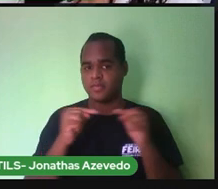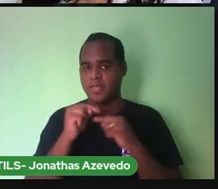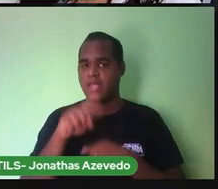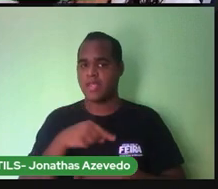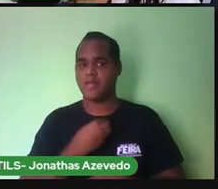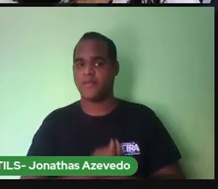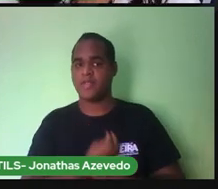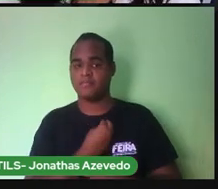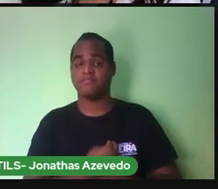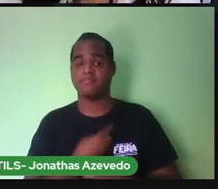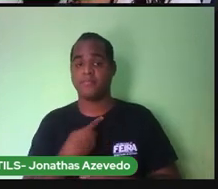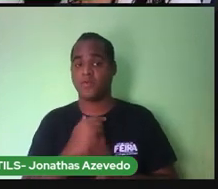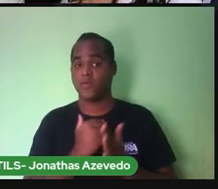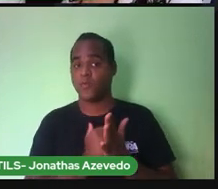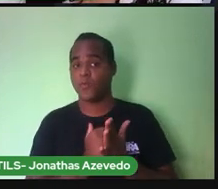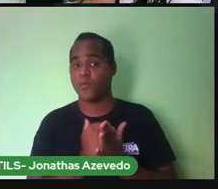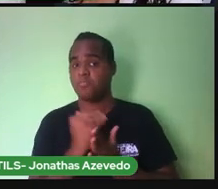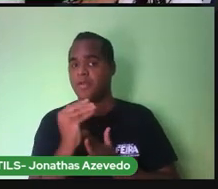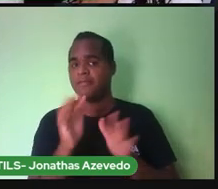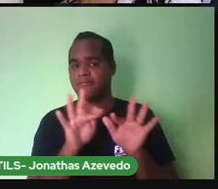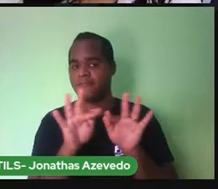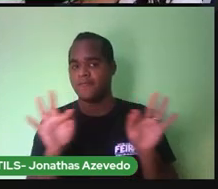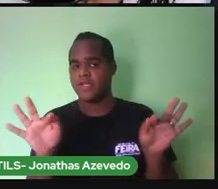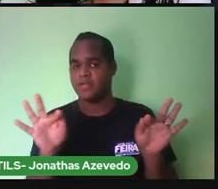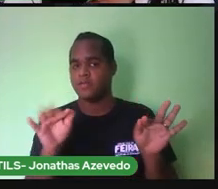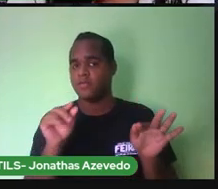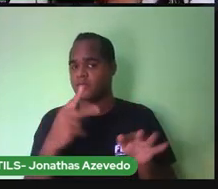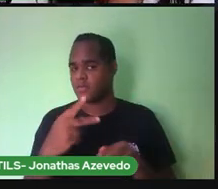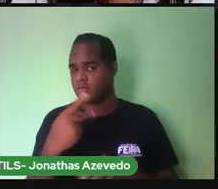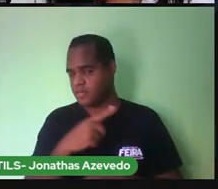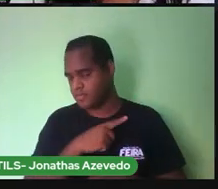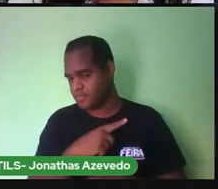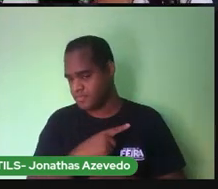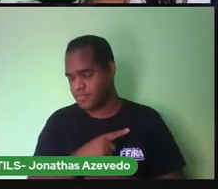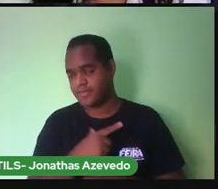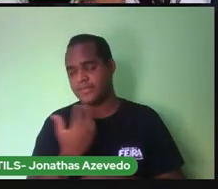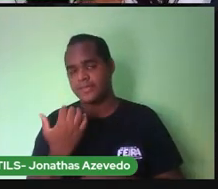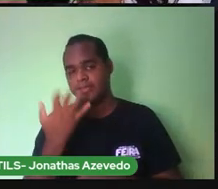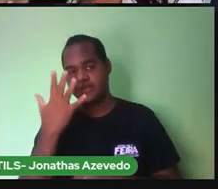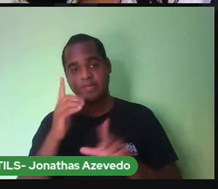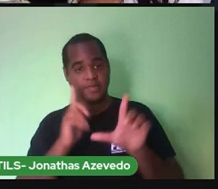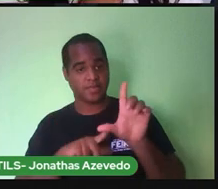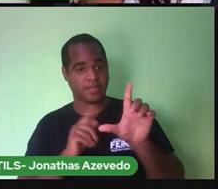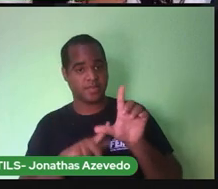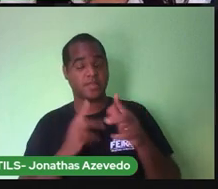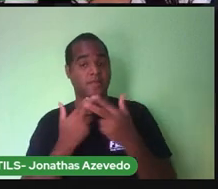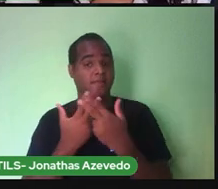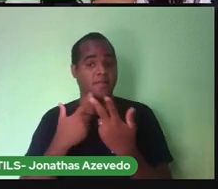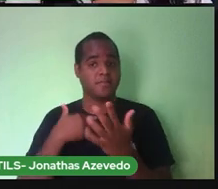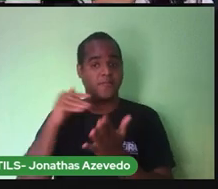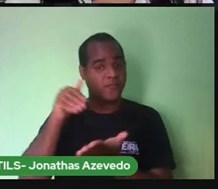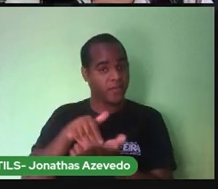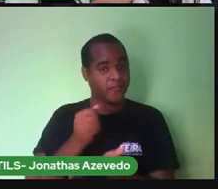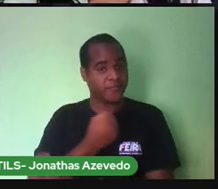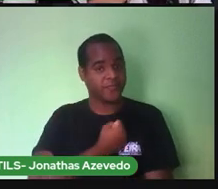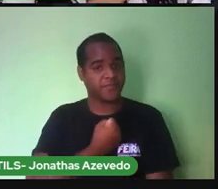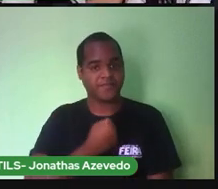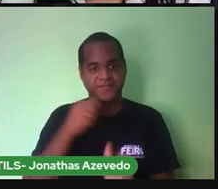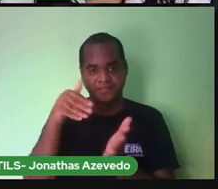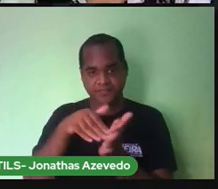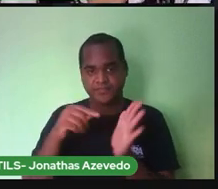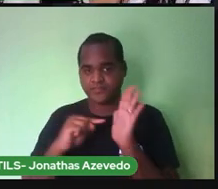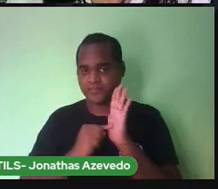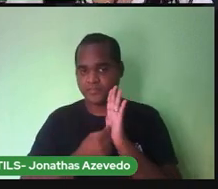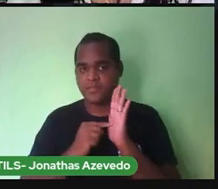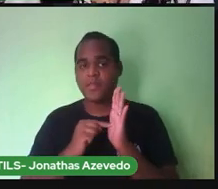que no início da frase, letra maiúscula e no finalzinho, um ponto final. Pergunte à